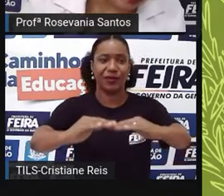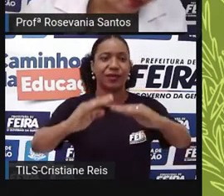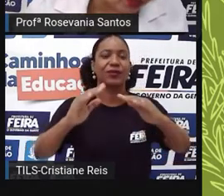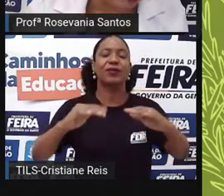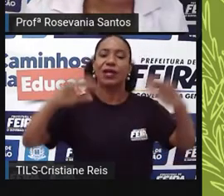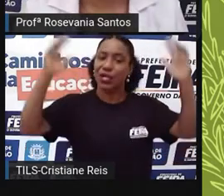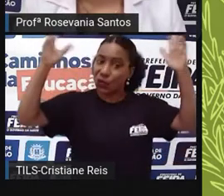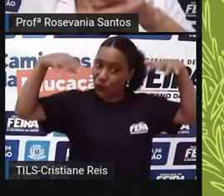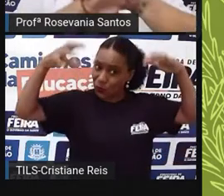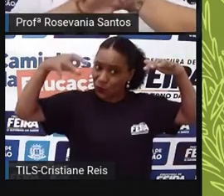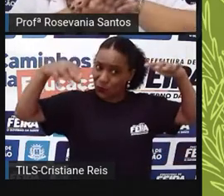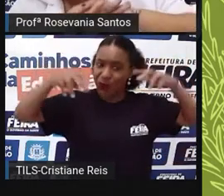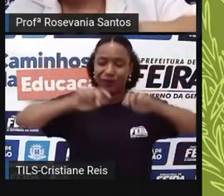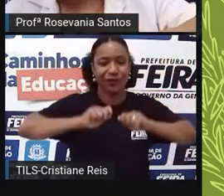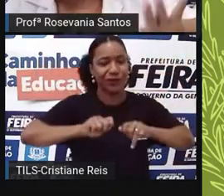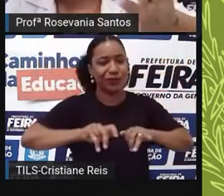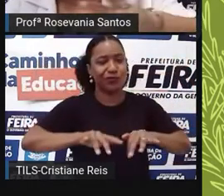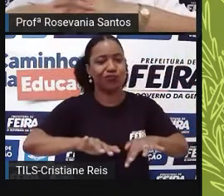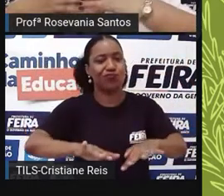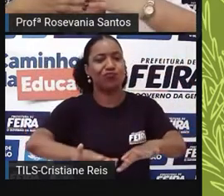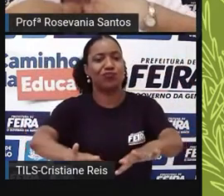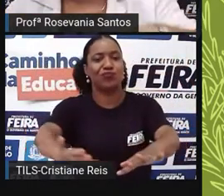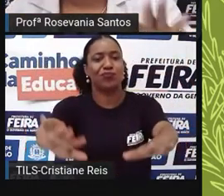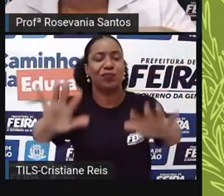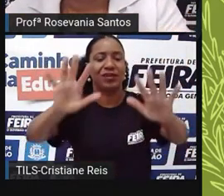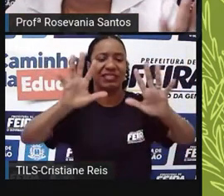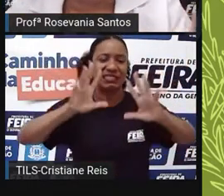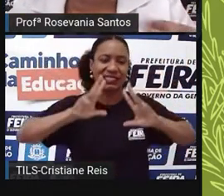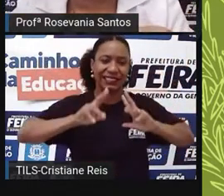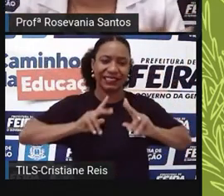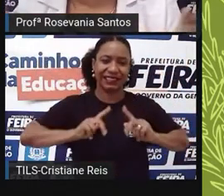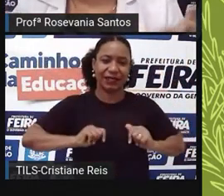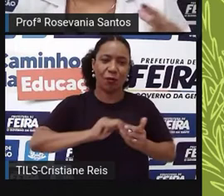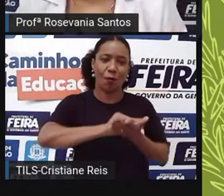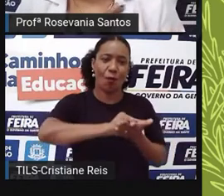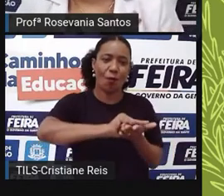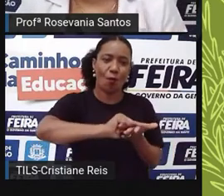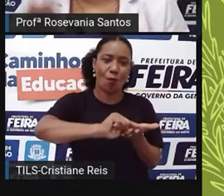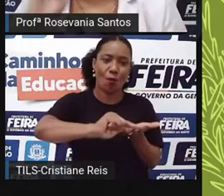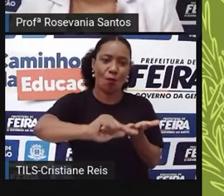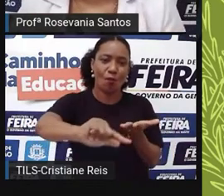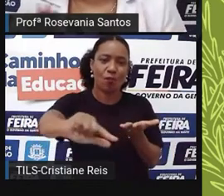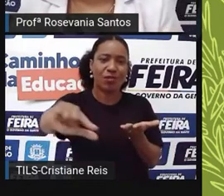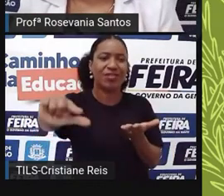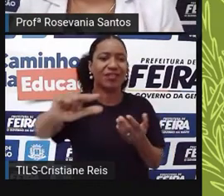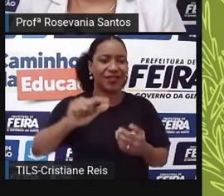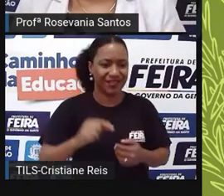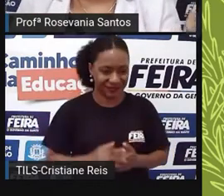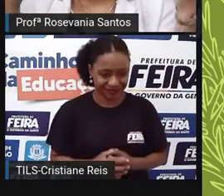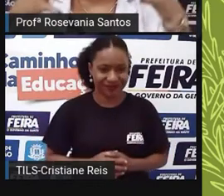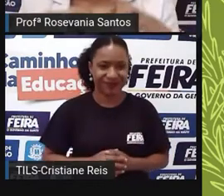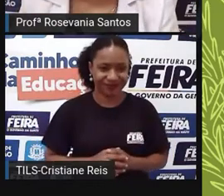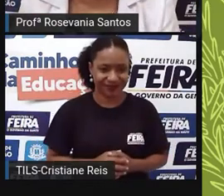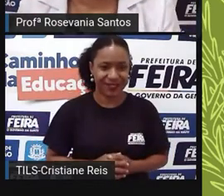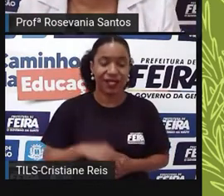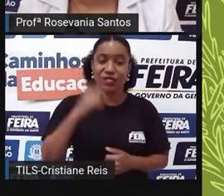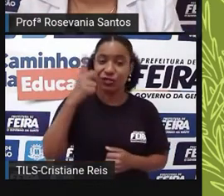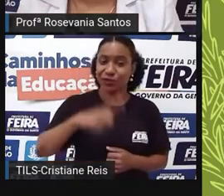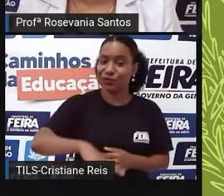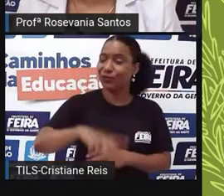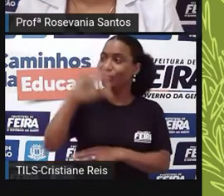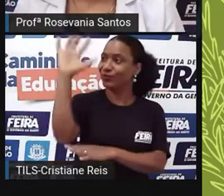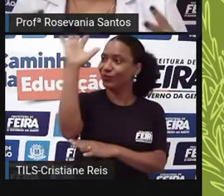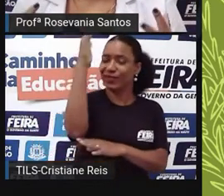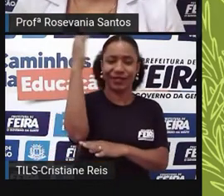Vem a chuva novamente. Lixivia, ou seja, limpa aquele solo ali, leva aquela camada úmica. Novamente, a floresta